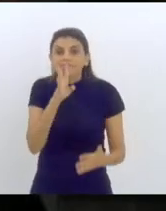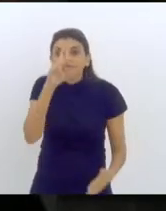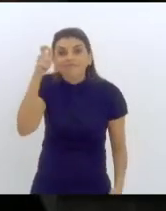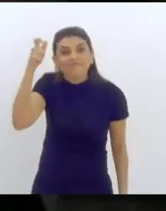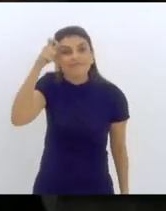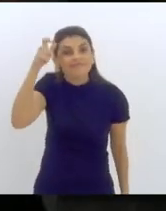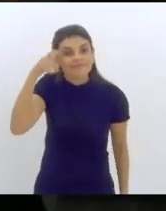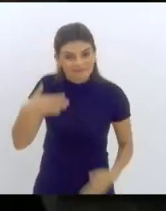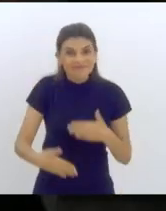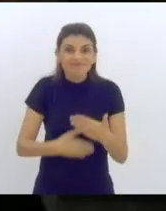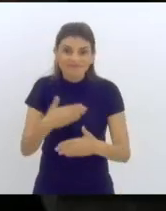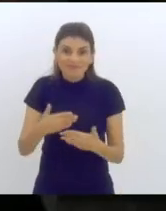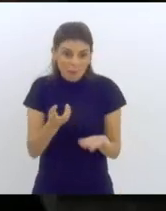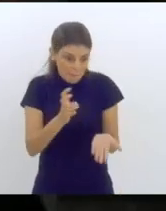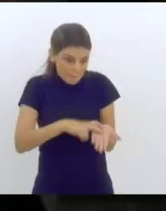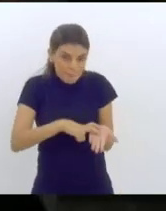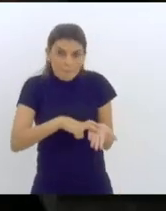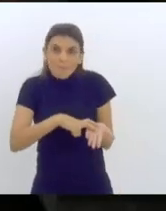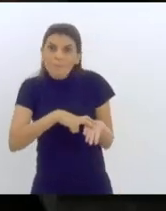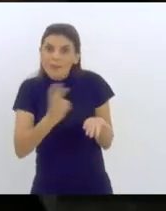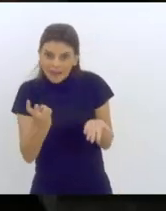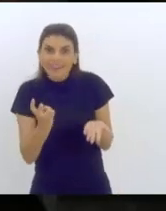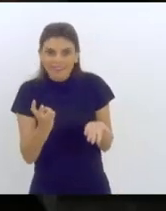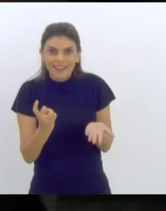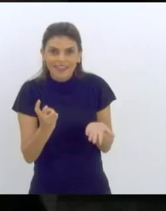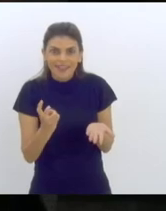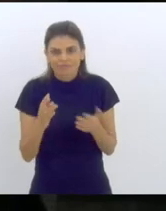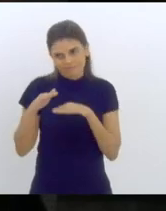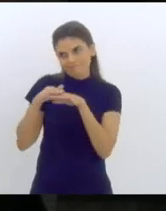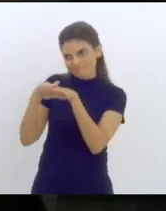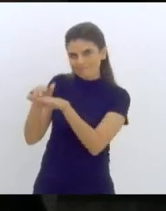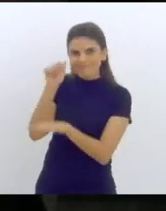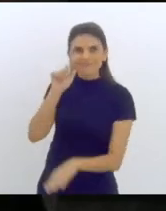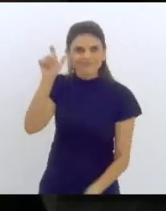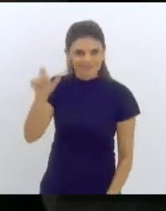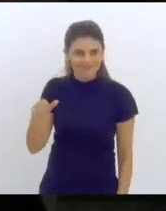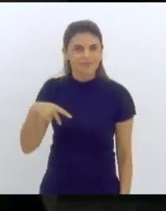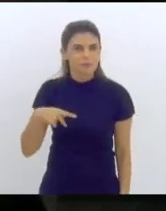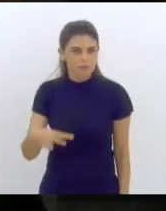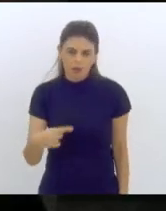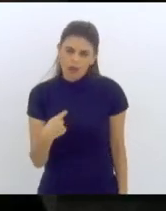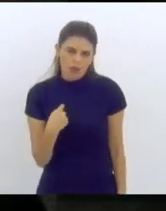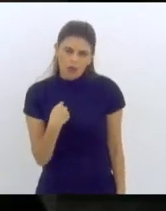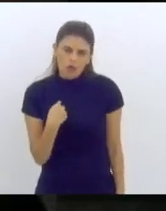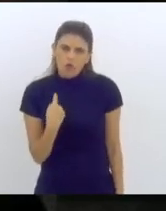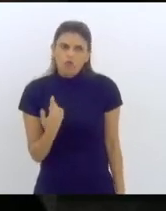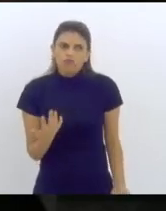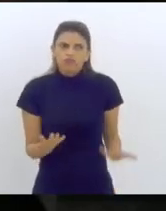na parte da manhã, senhora presidente, eu sou um